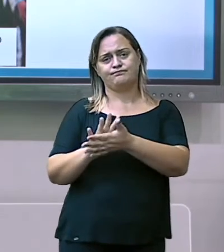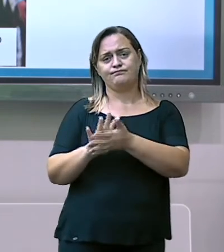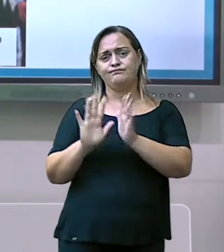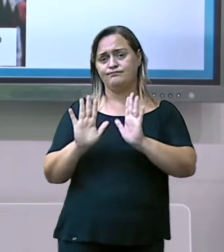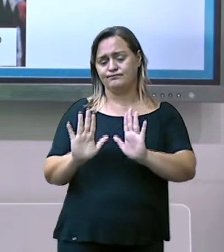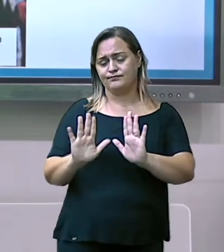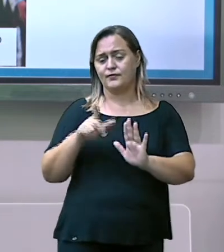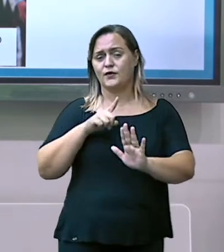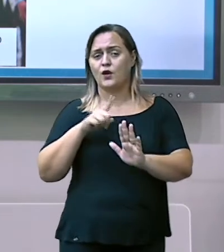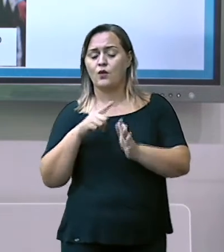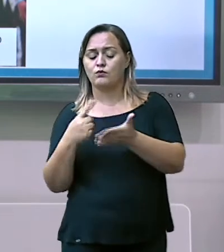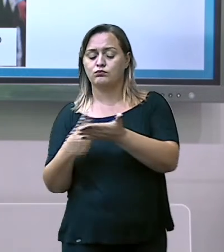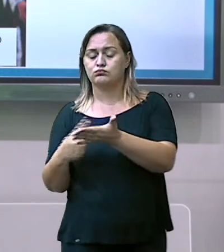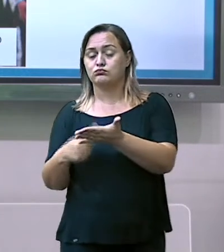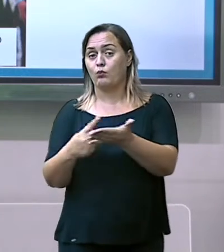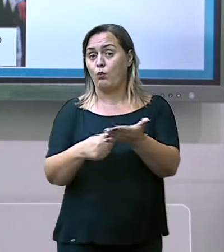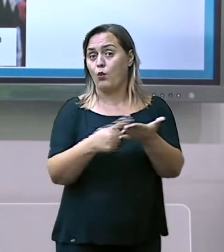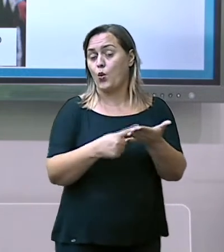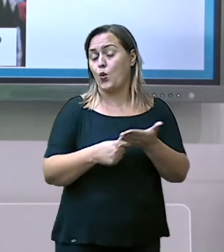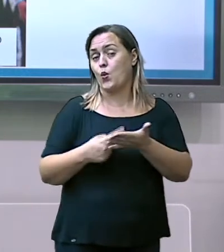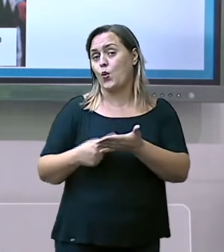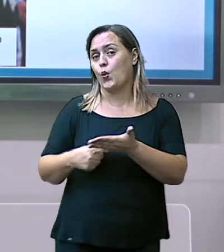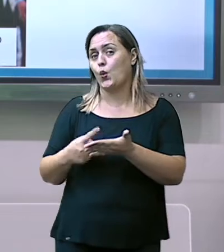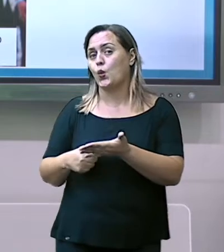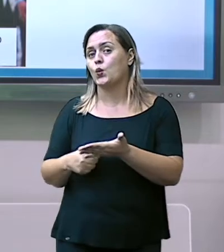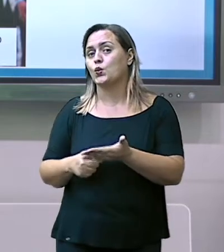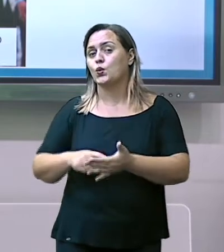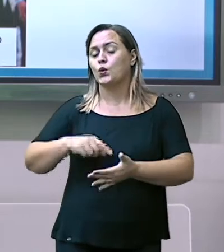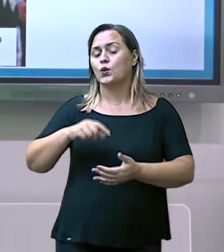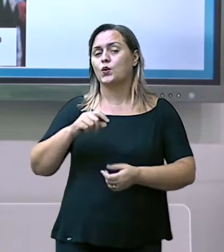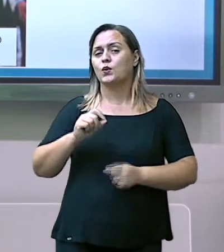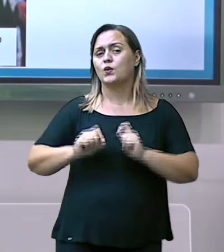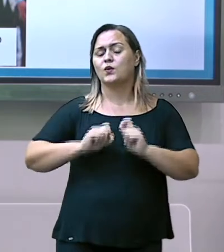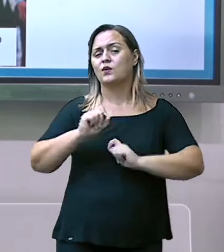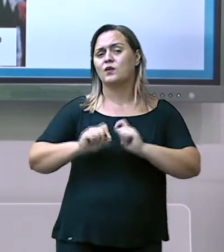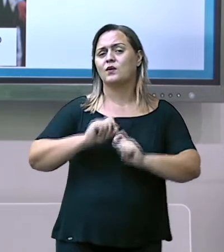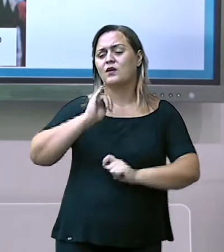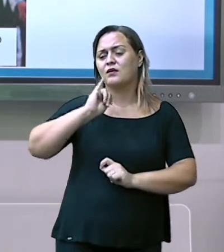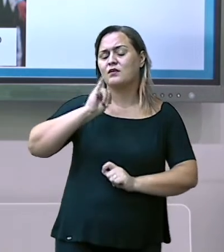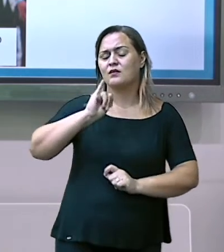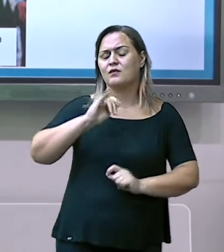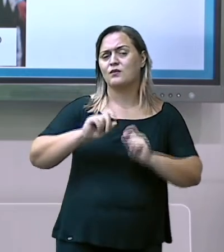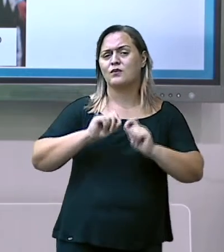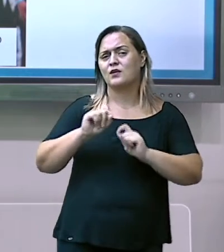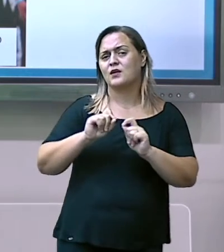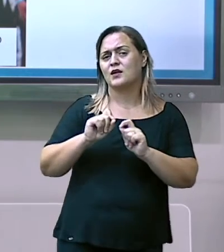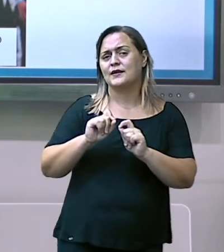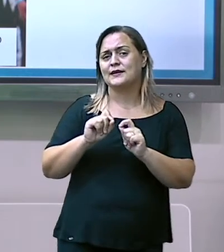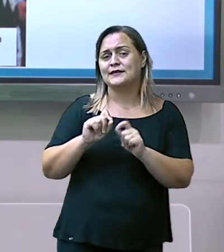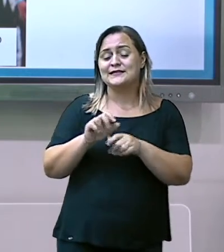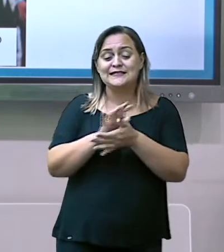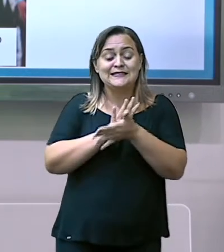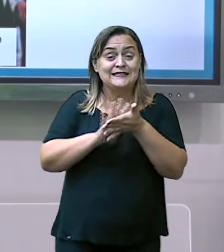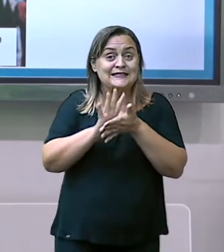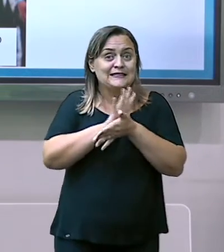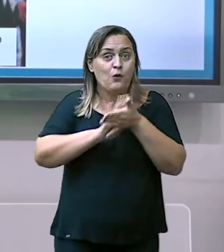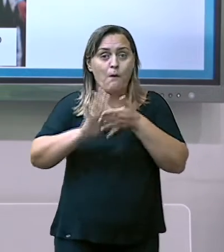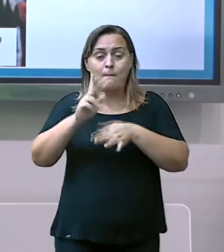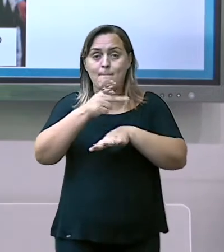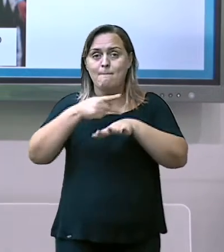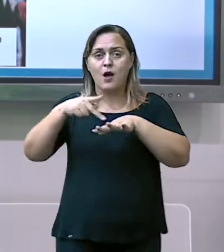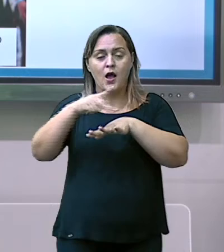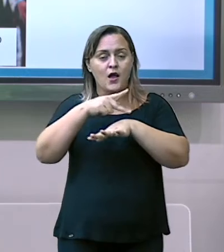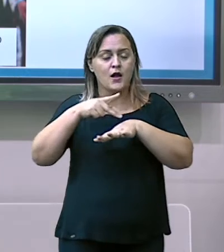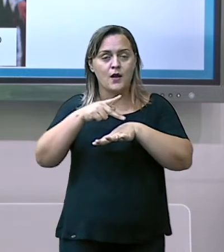nenhum país pode explorar as riquezas da